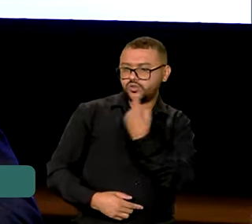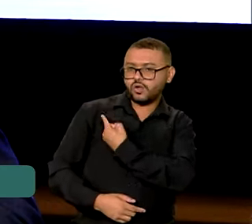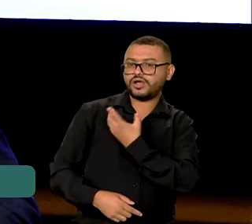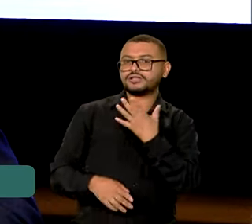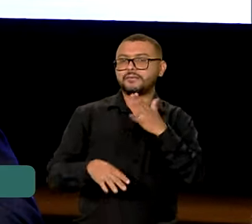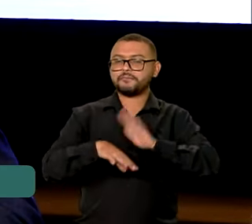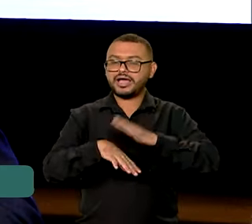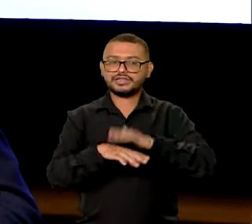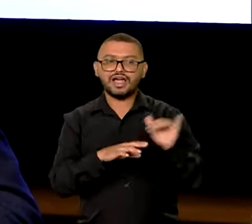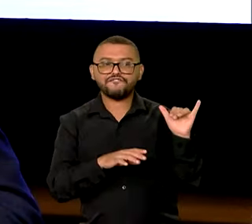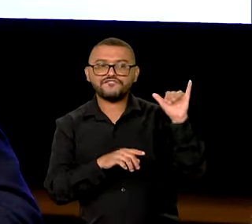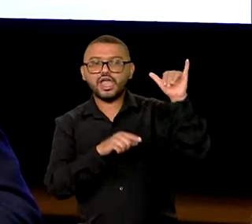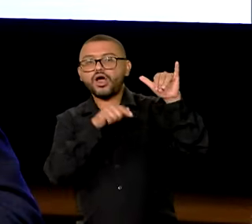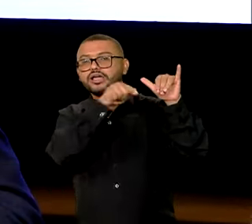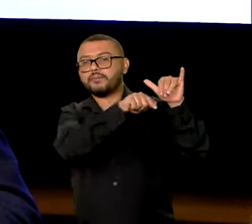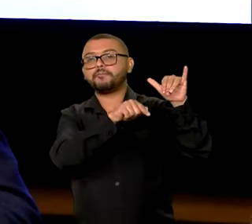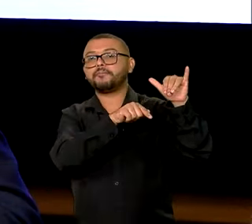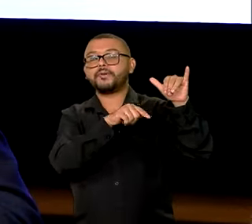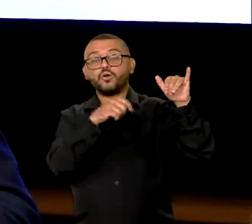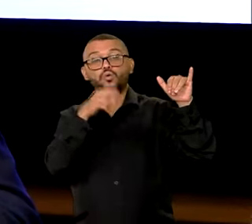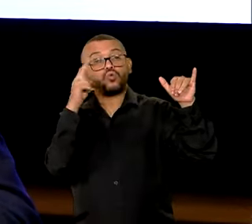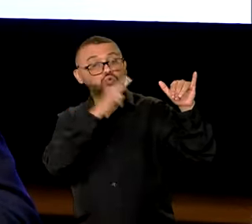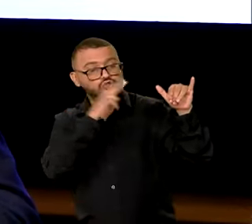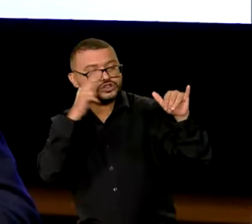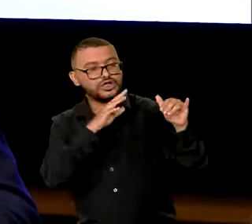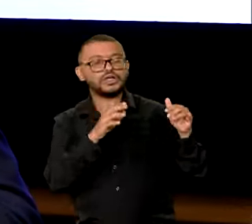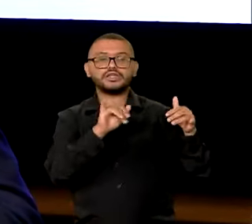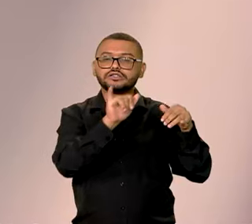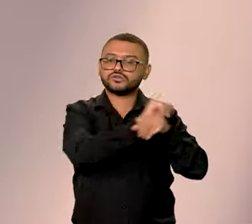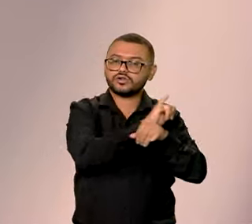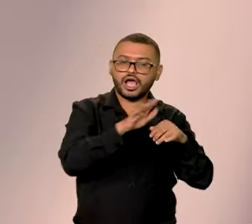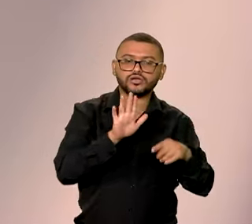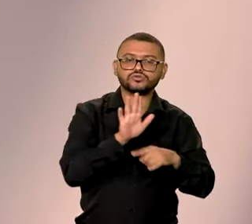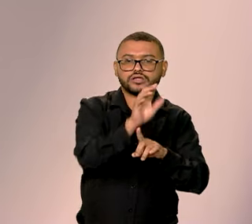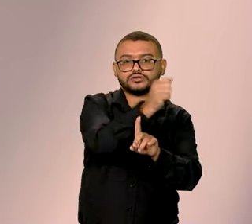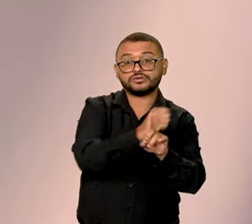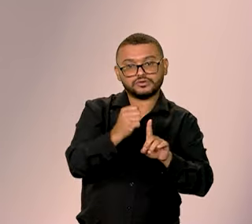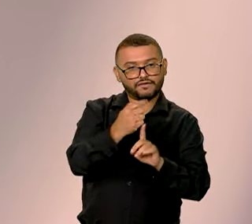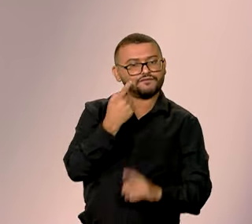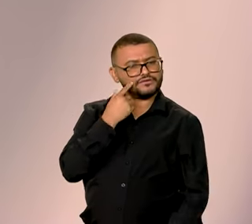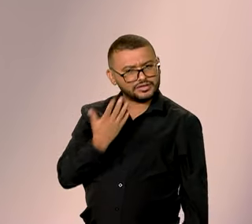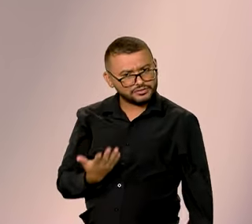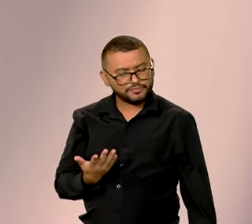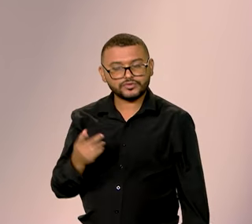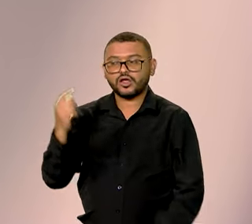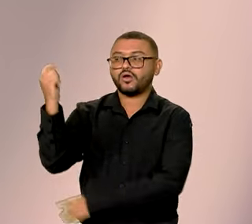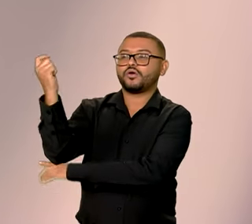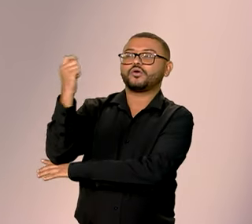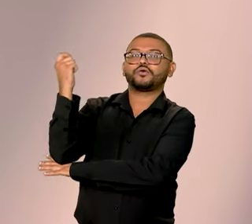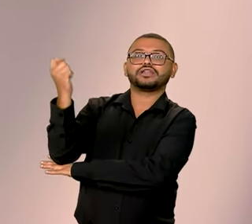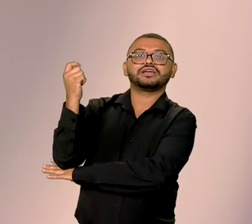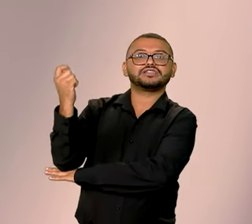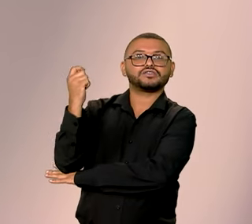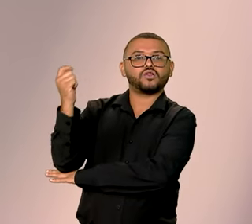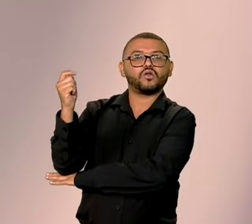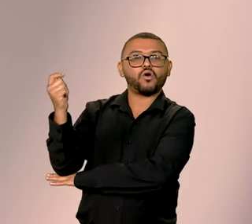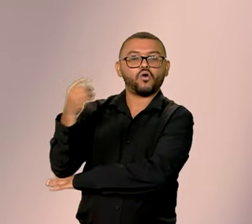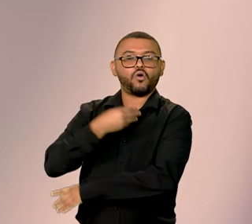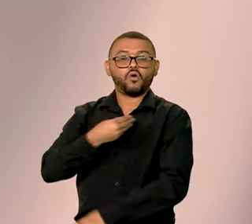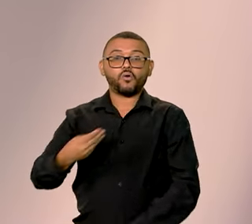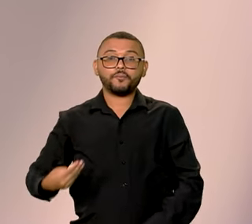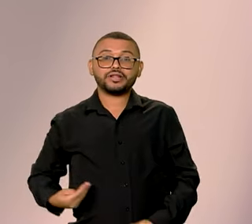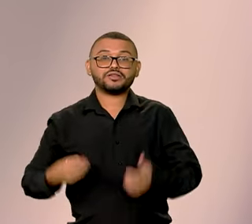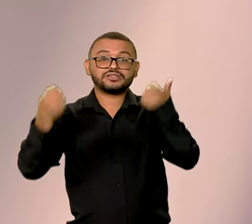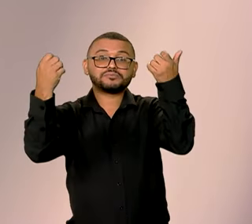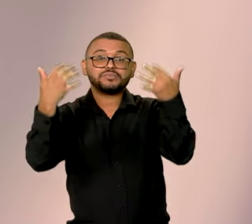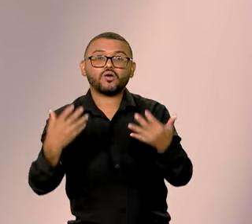fazer da aviação brasileira também um instrumento social. E sobre o Rio Grande do Sul, o ministro explicou como está